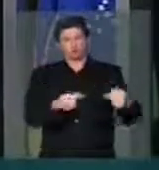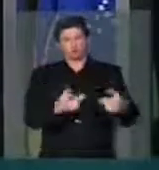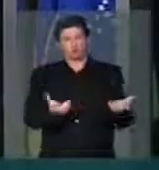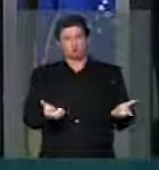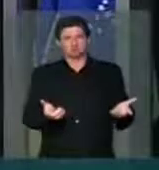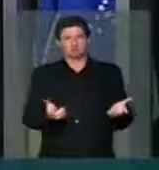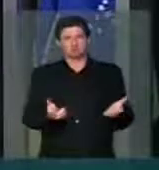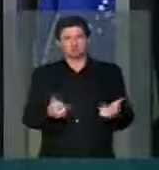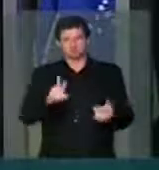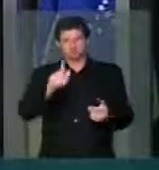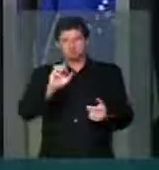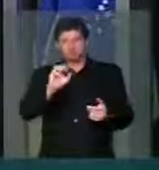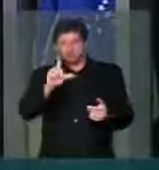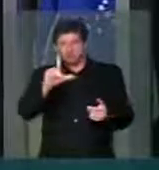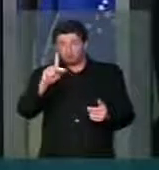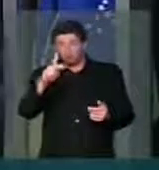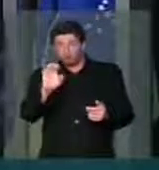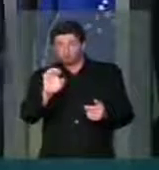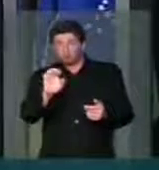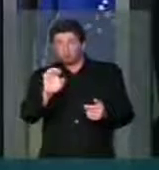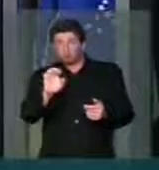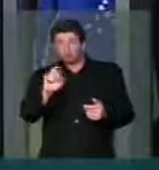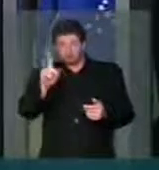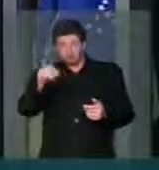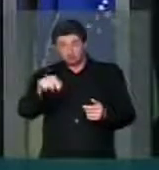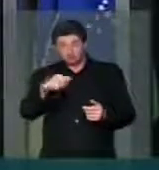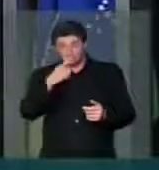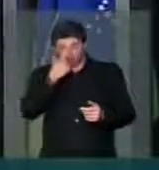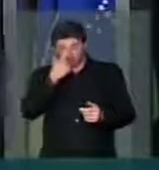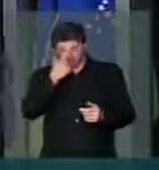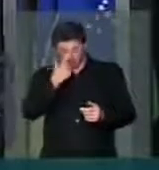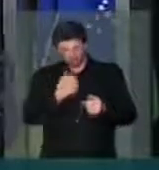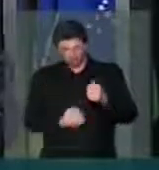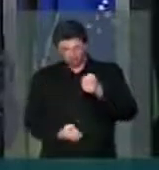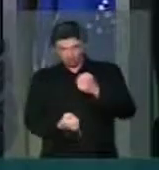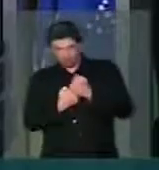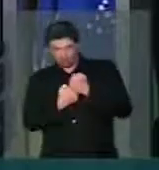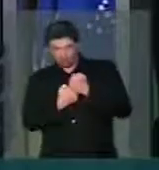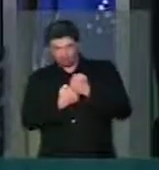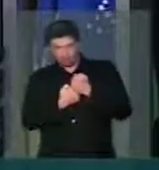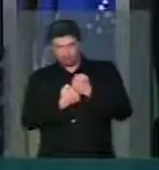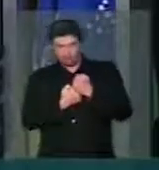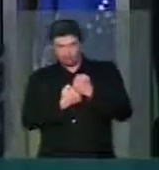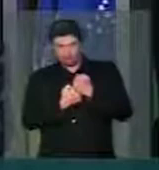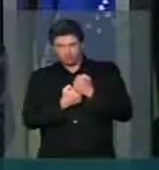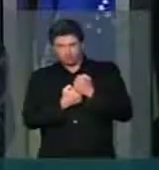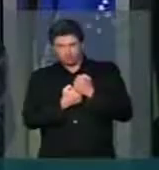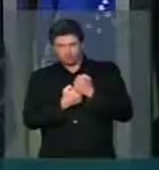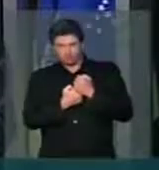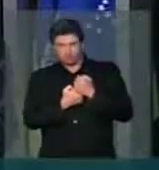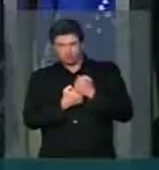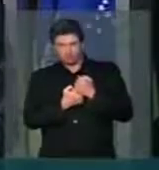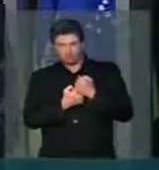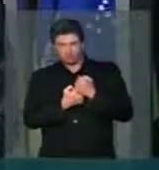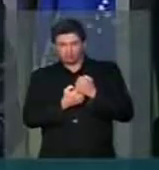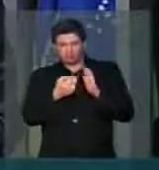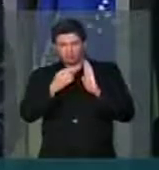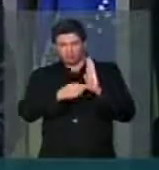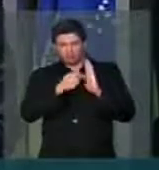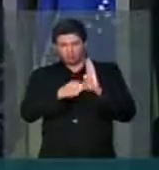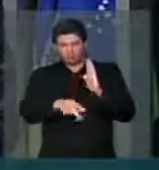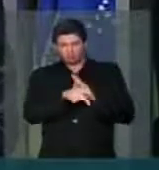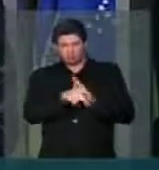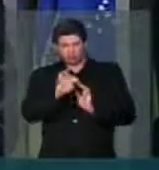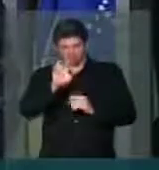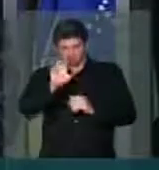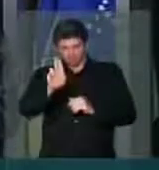O golpismo da oposição seria apoiar o parecer apresentado pelo